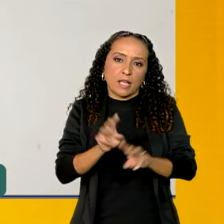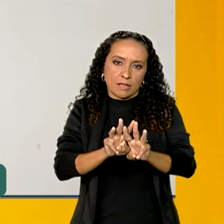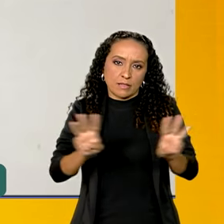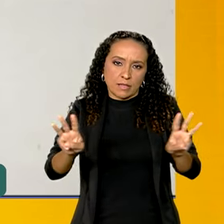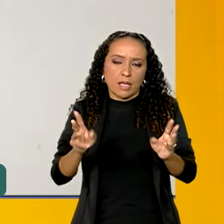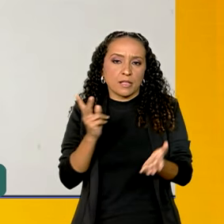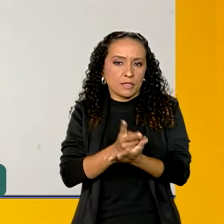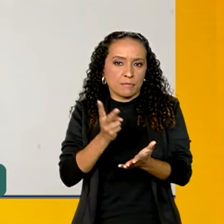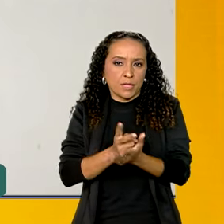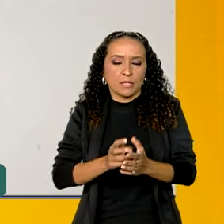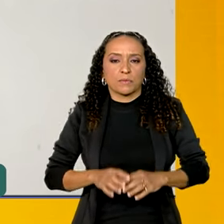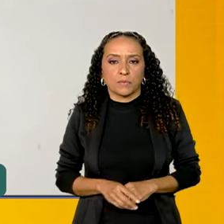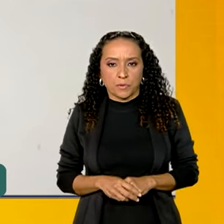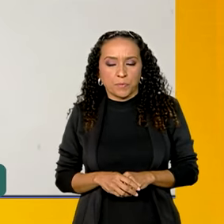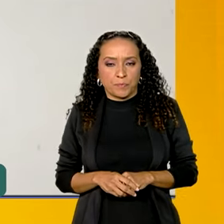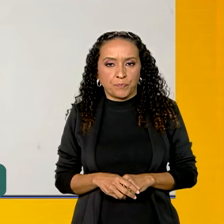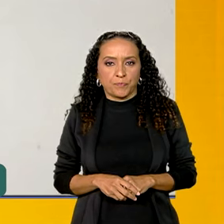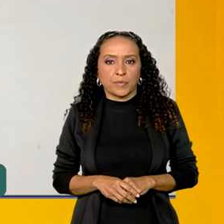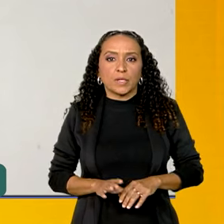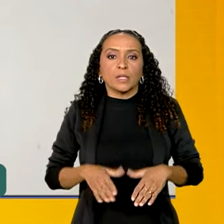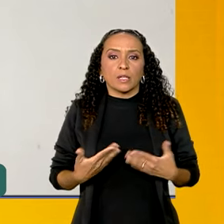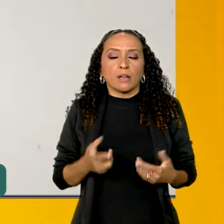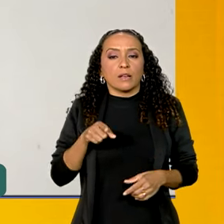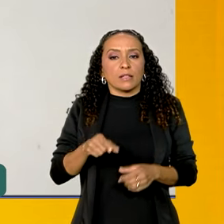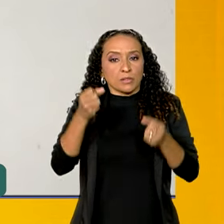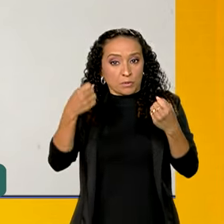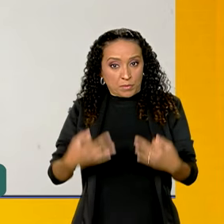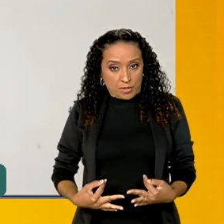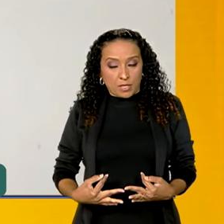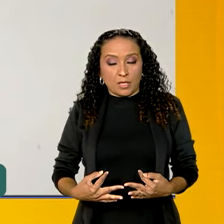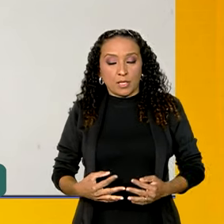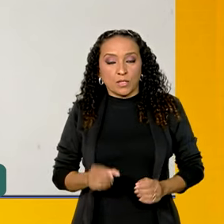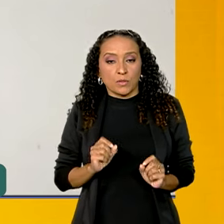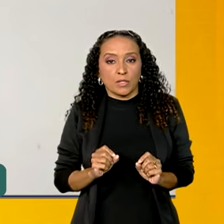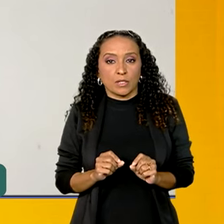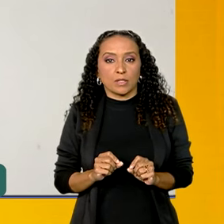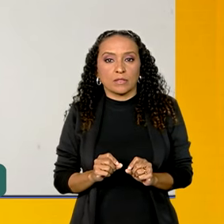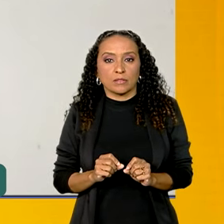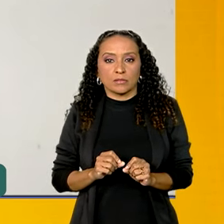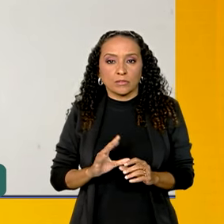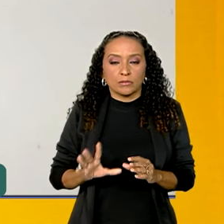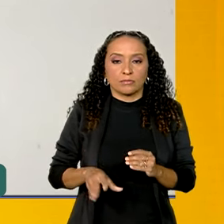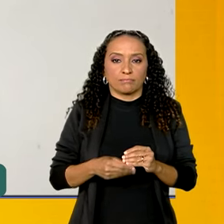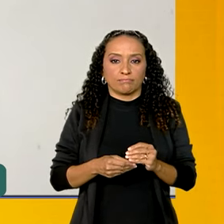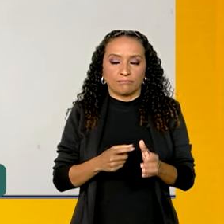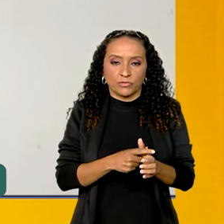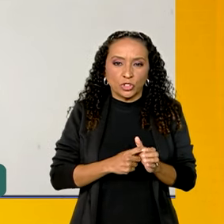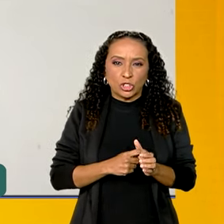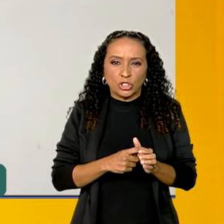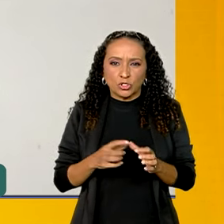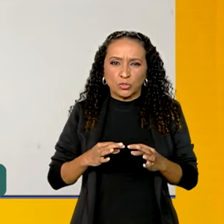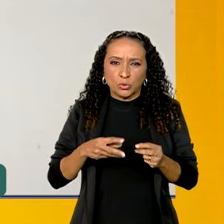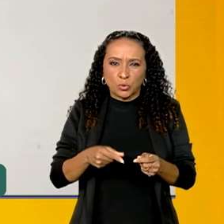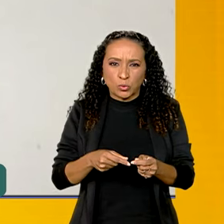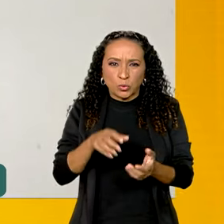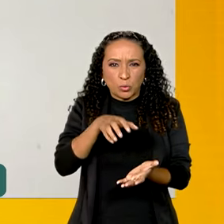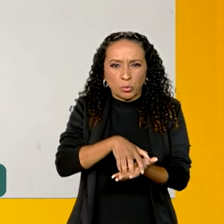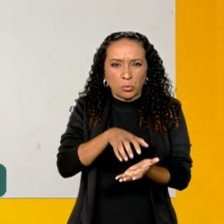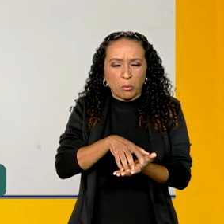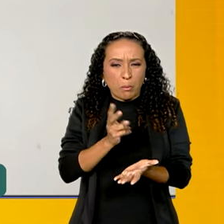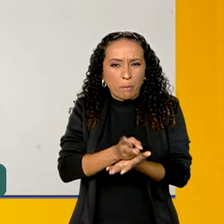site, nessa plataforma do governo. E isso que eu falei, isso de agregar dívida, reunir tudo num lugar só,